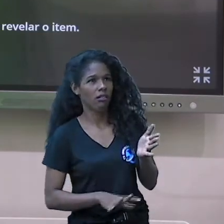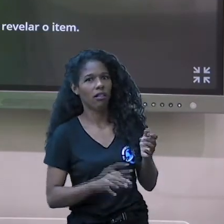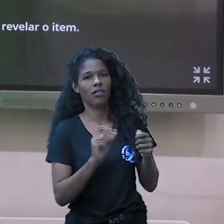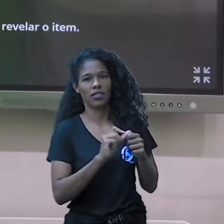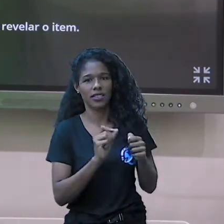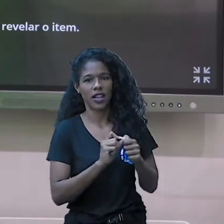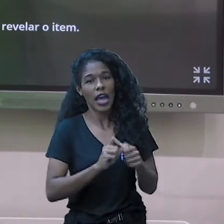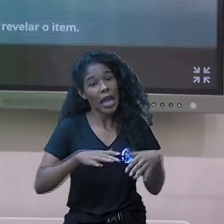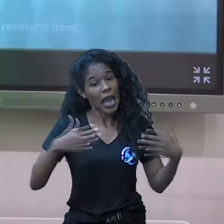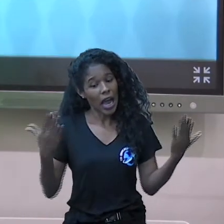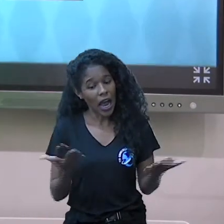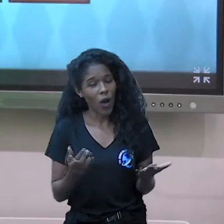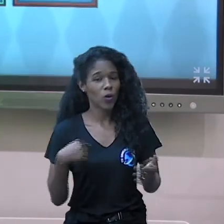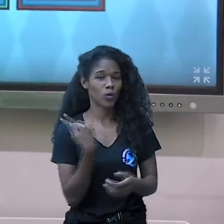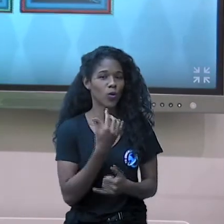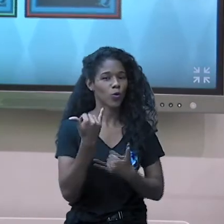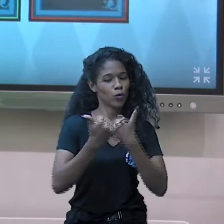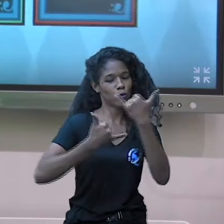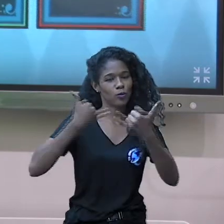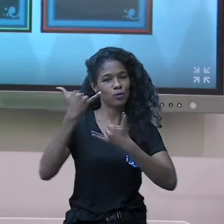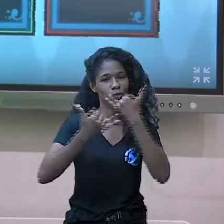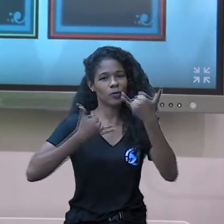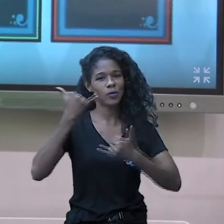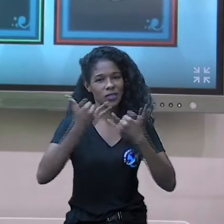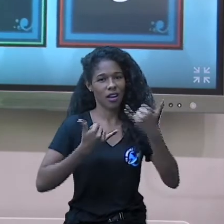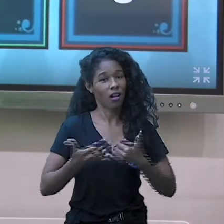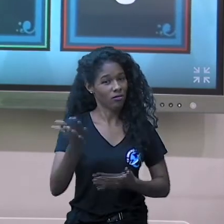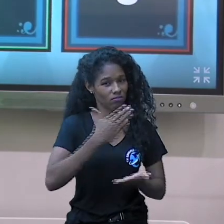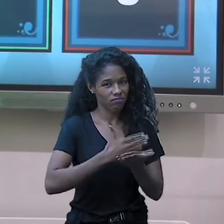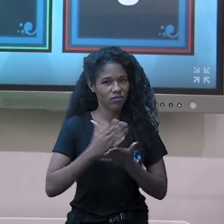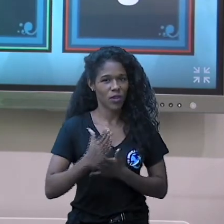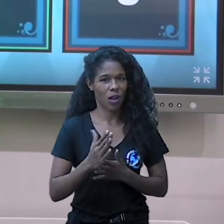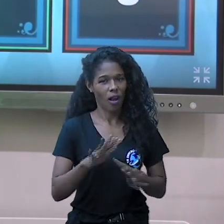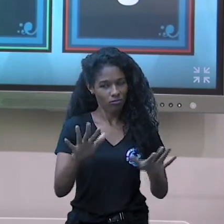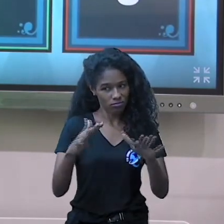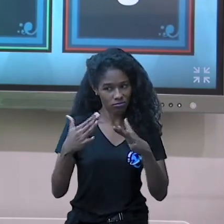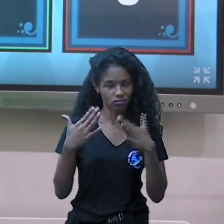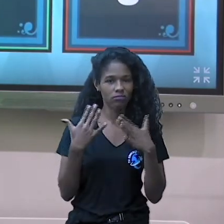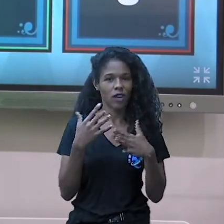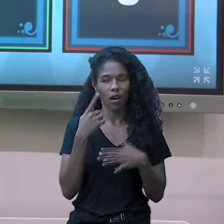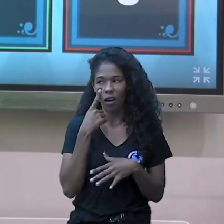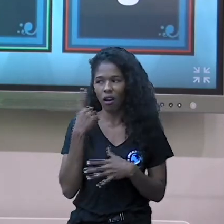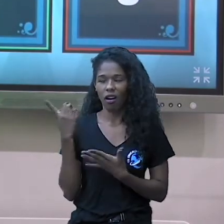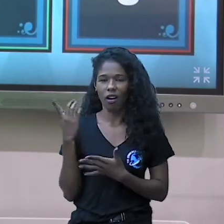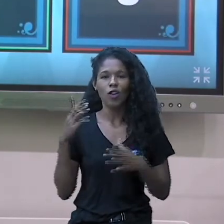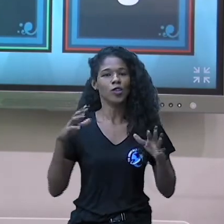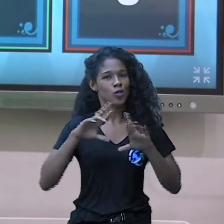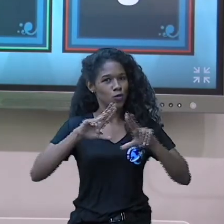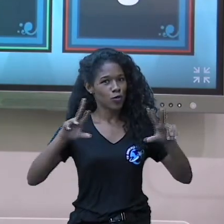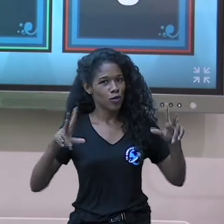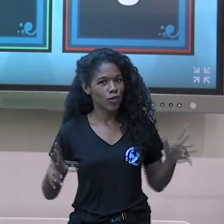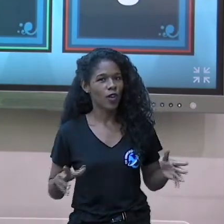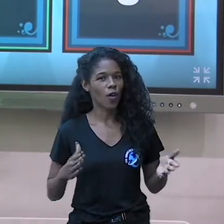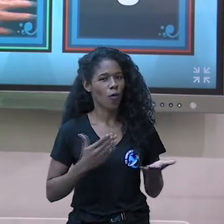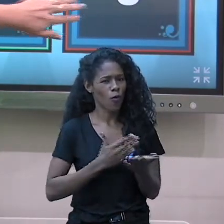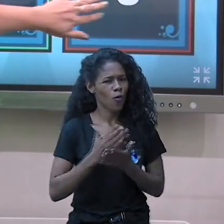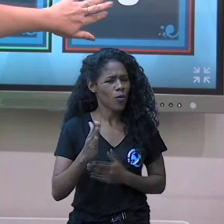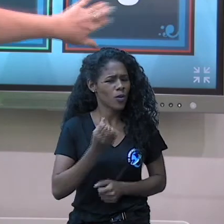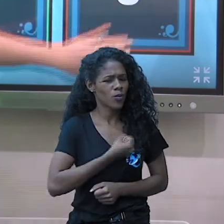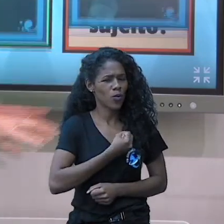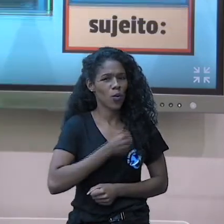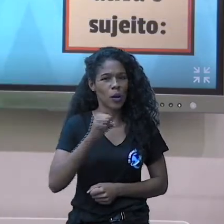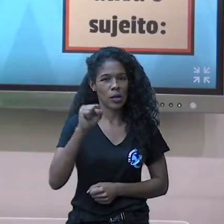começar? Ver se vocês prestaram atenção. Olha, diferente nosso jogo, hein? Vamos começar no número oito.